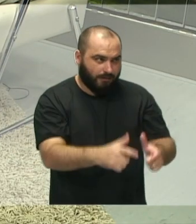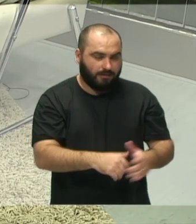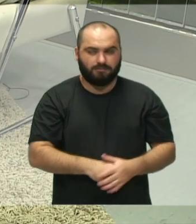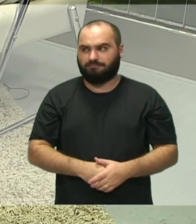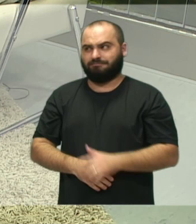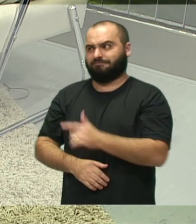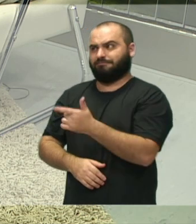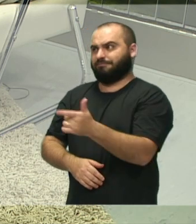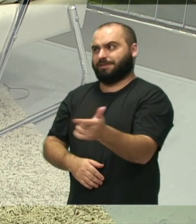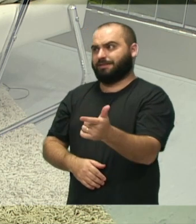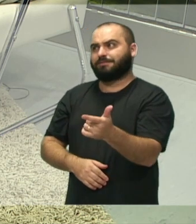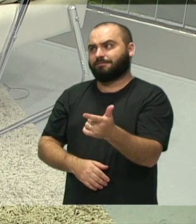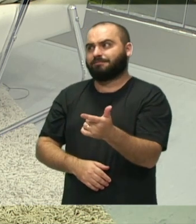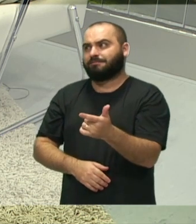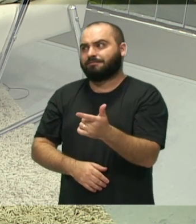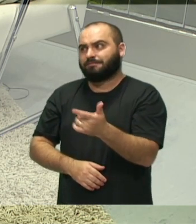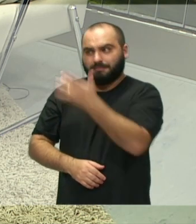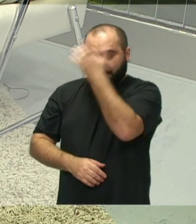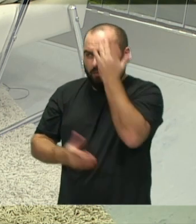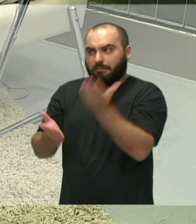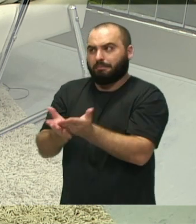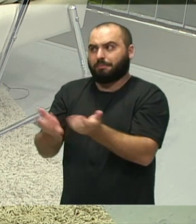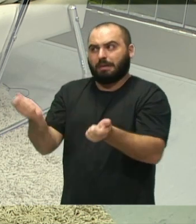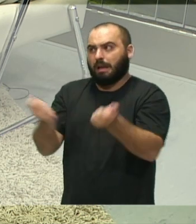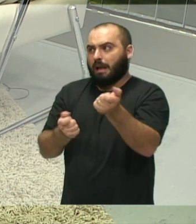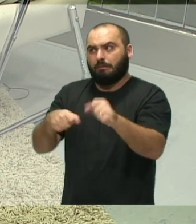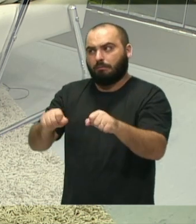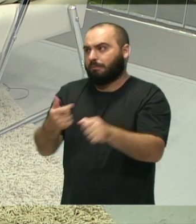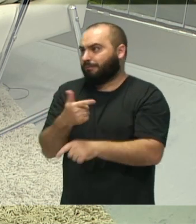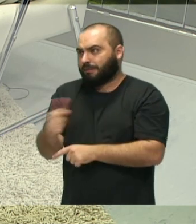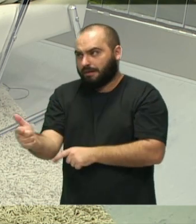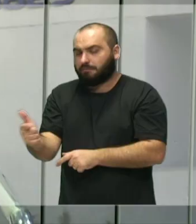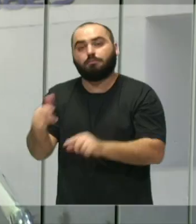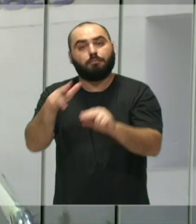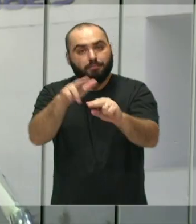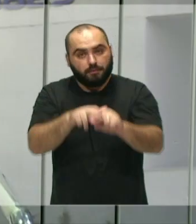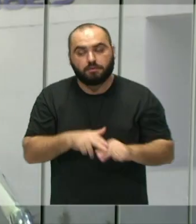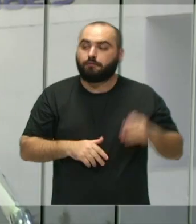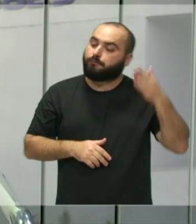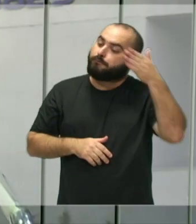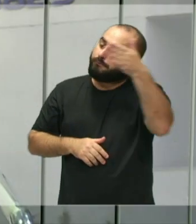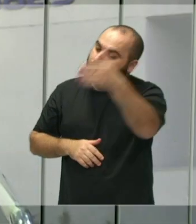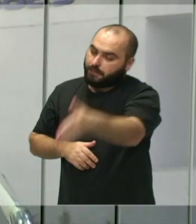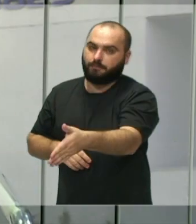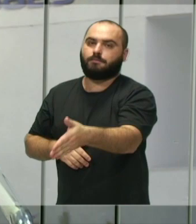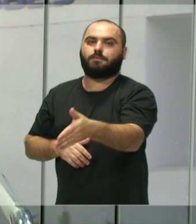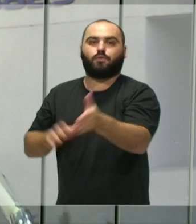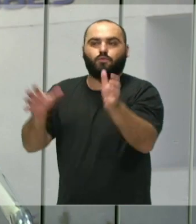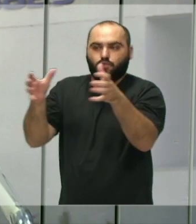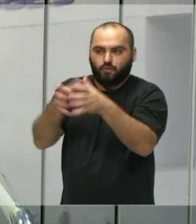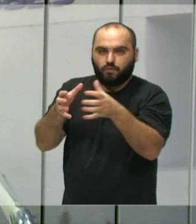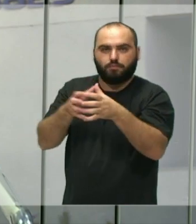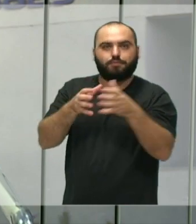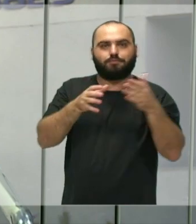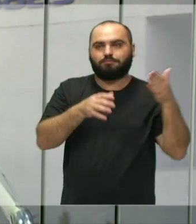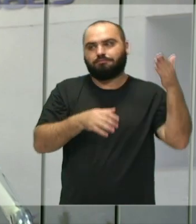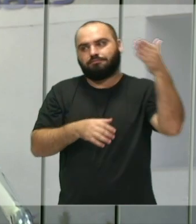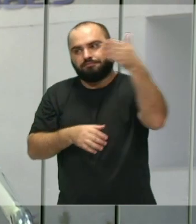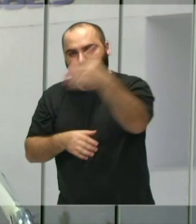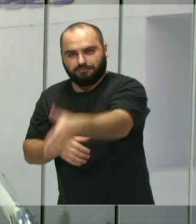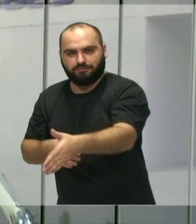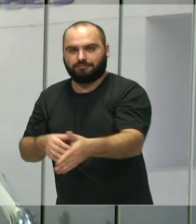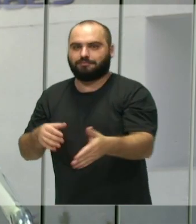delicada. Então, vai, onde a gente vai fazer esse trabalho? Então, a gente está realmente montando essa equipe do bem e